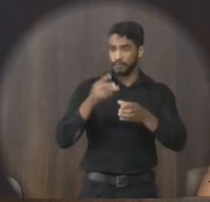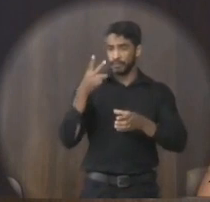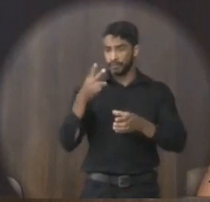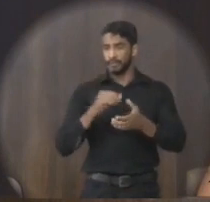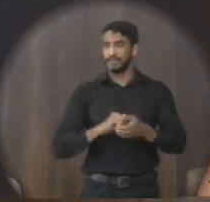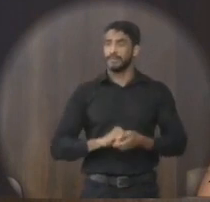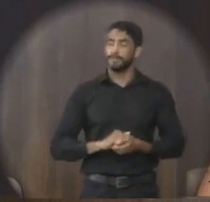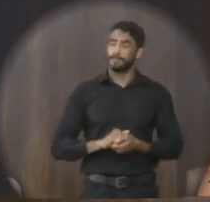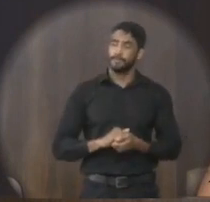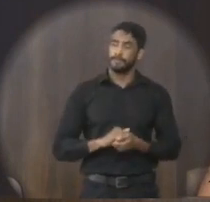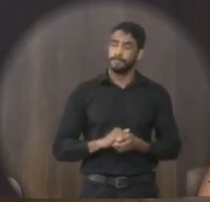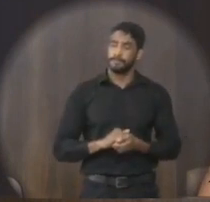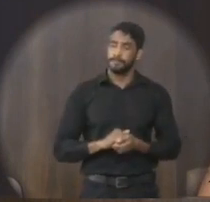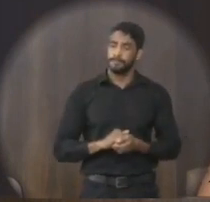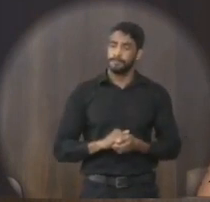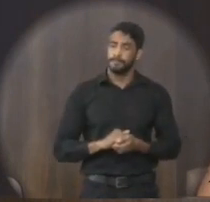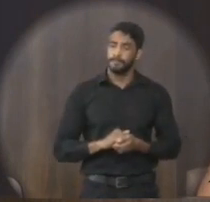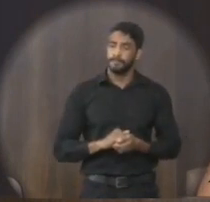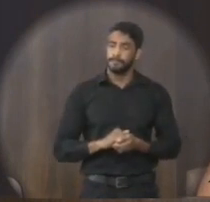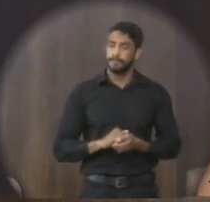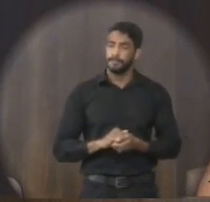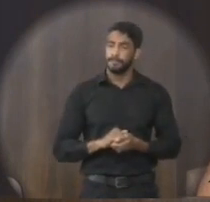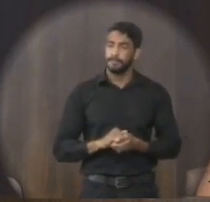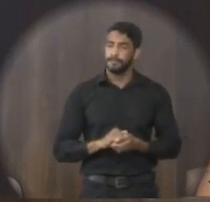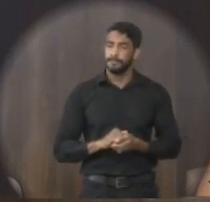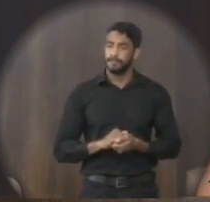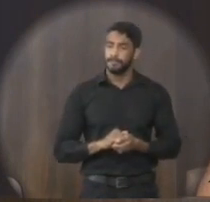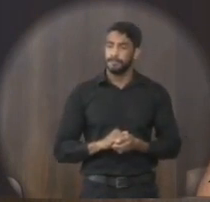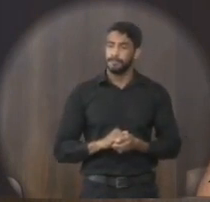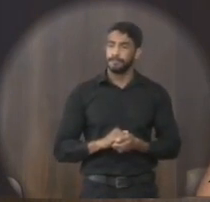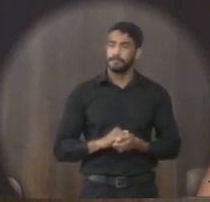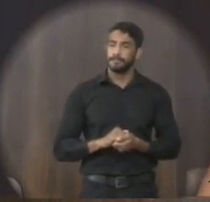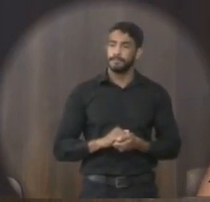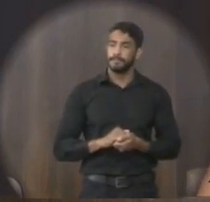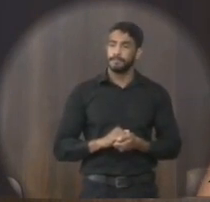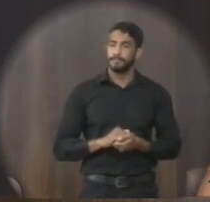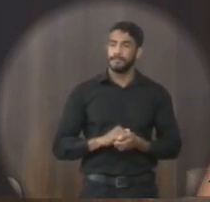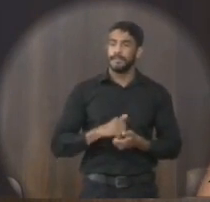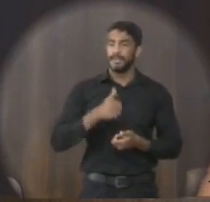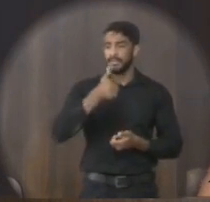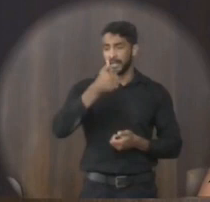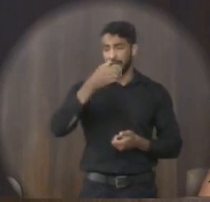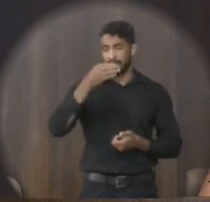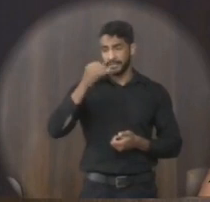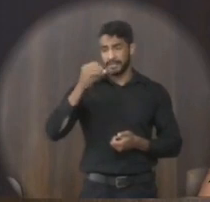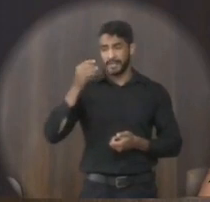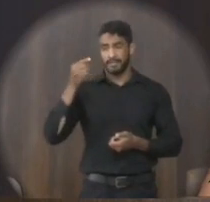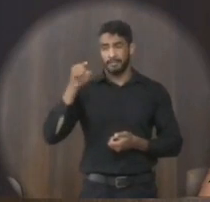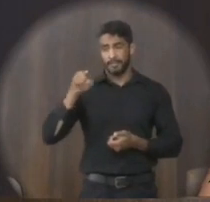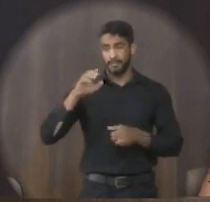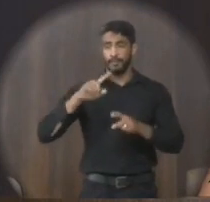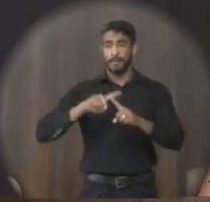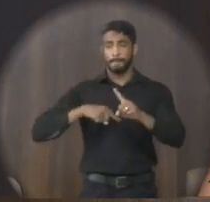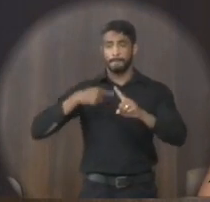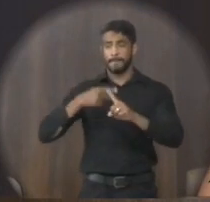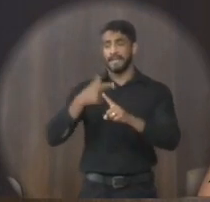2 e os 100 mil mais 20% para o grupo 1.